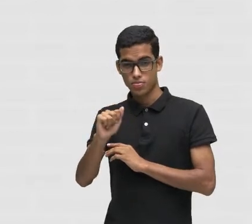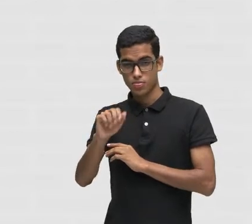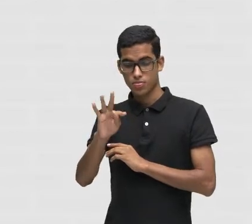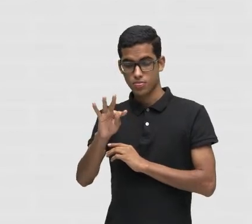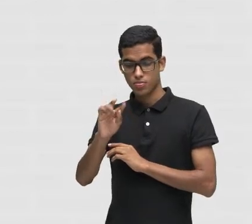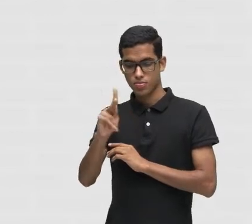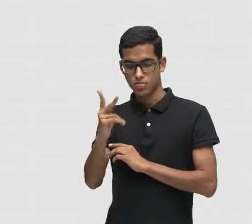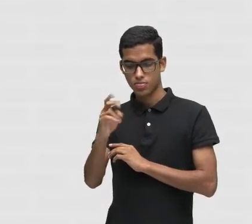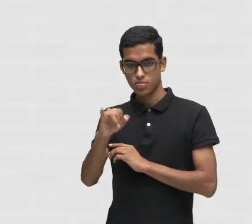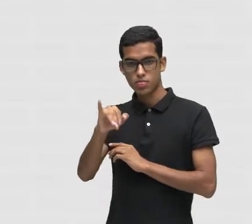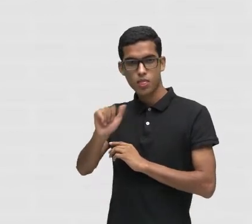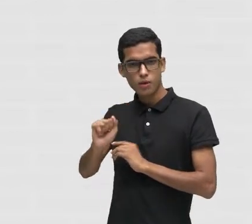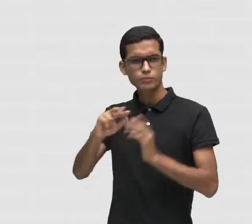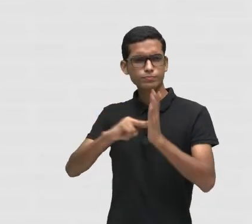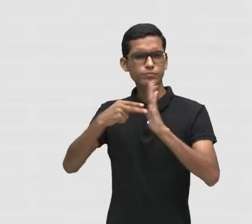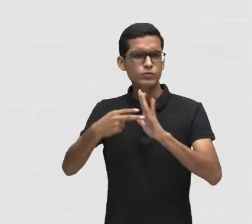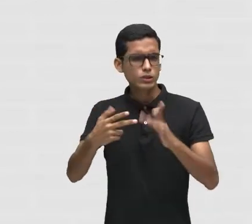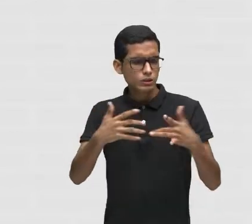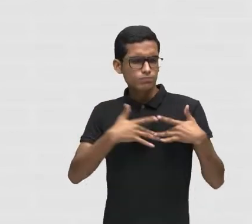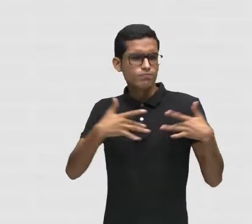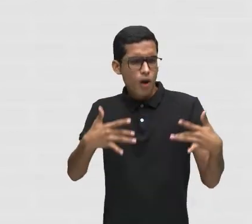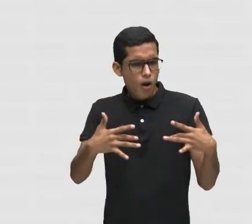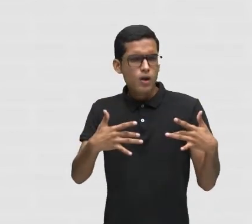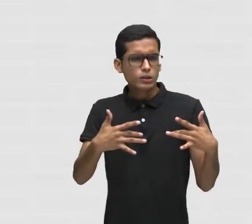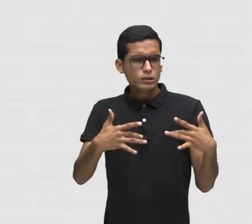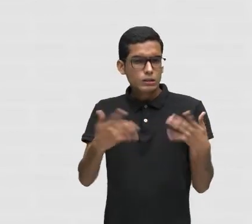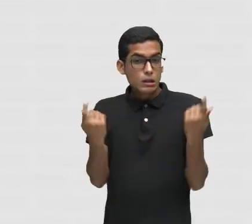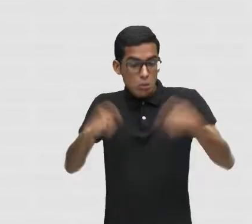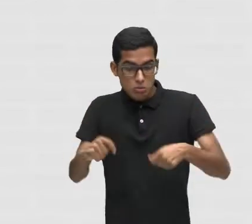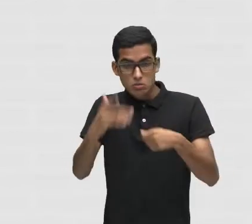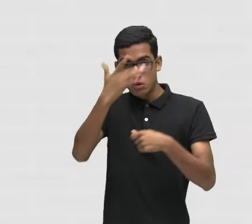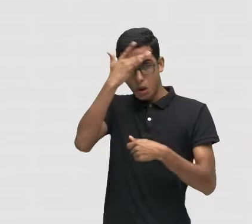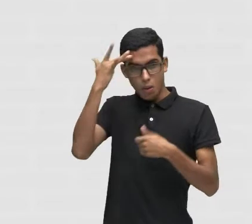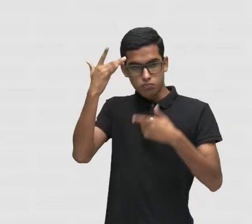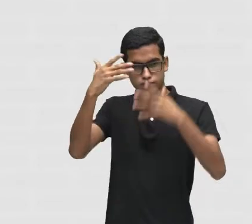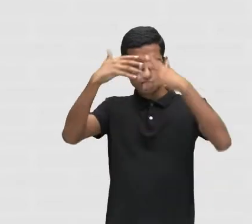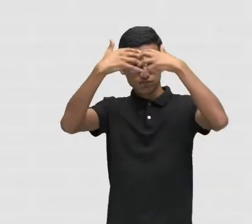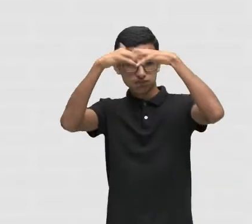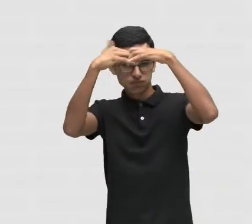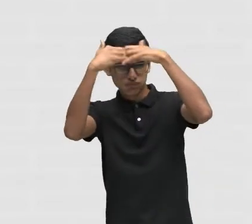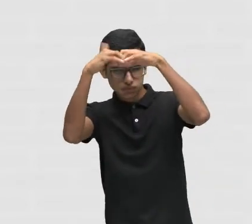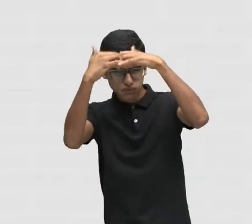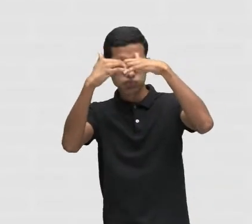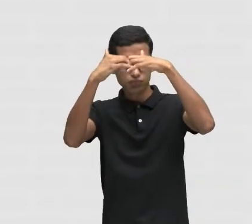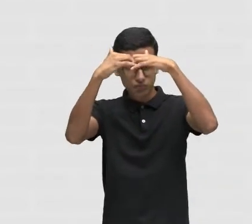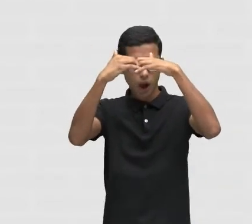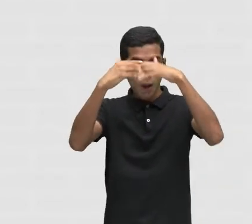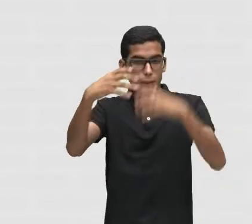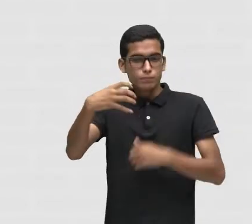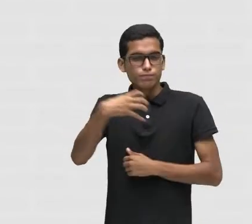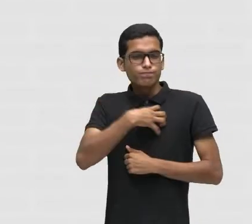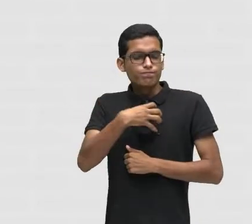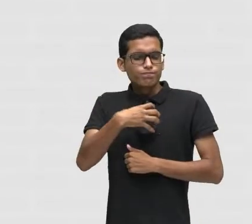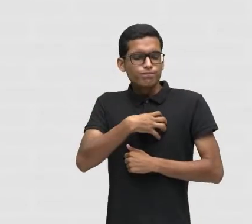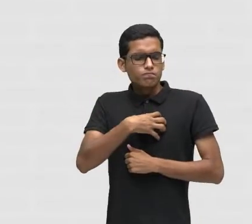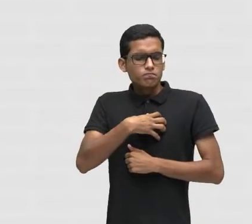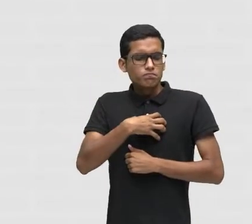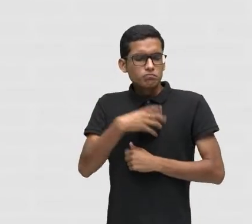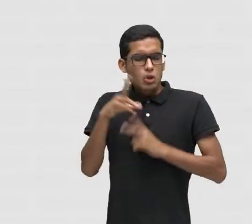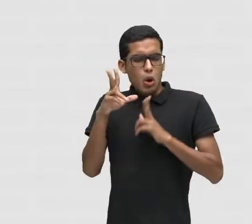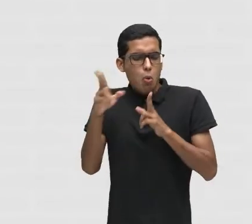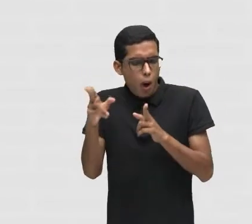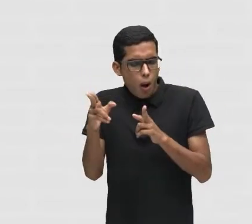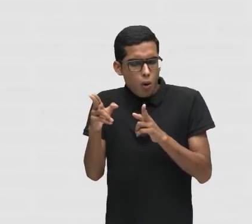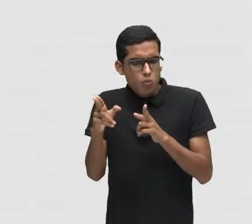Que é a capacidade Psicológica Para sentir O que sentiria Outra pessoa